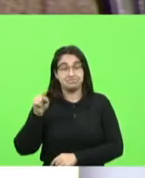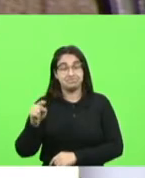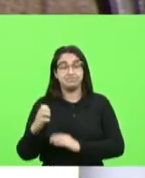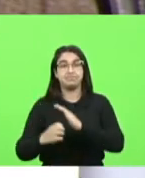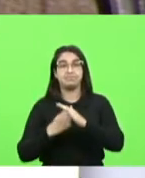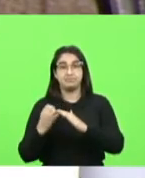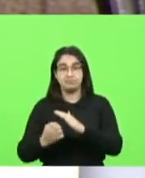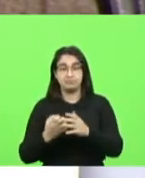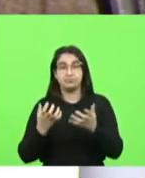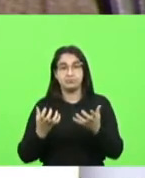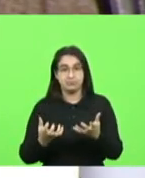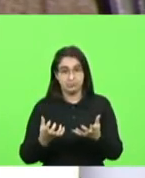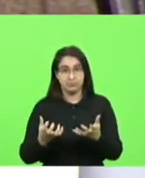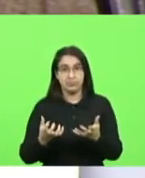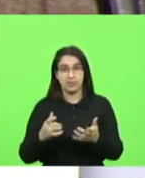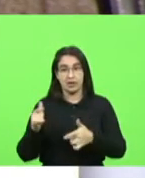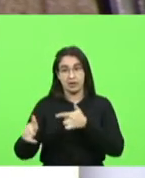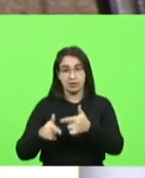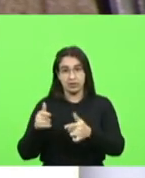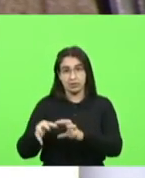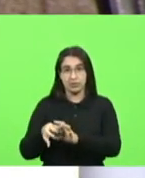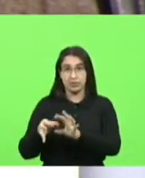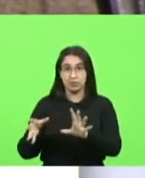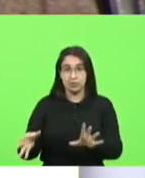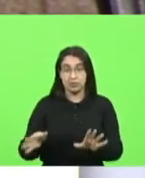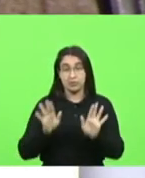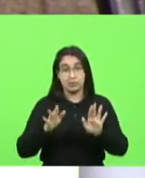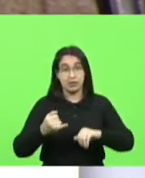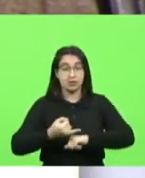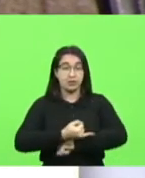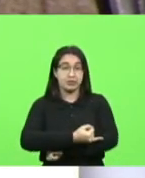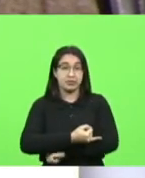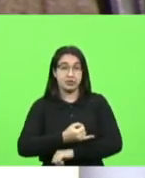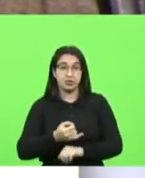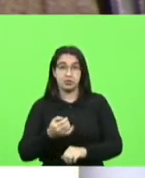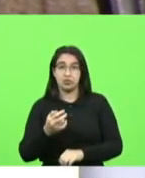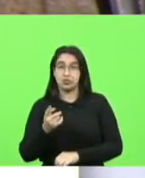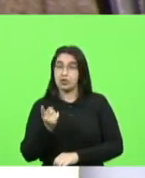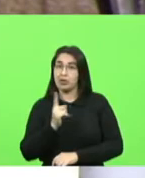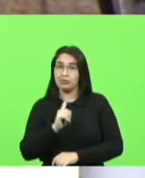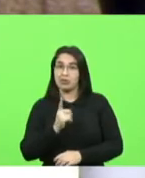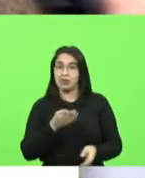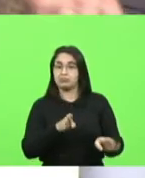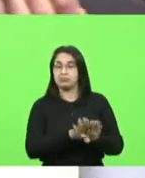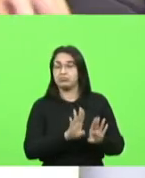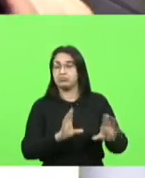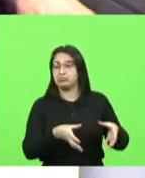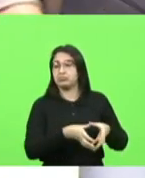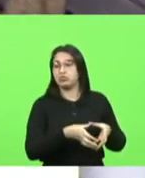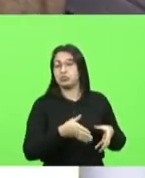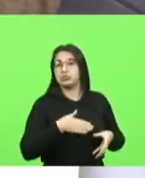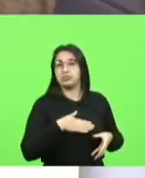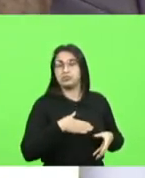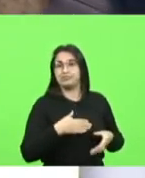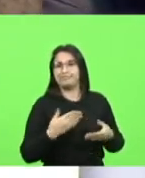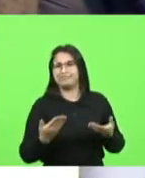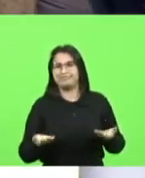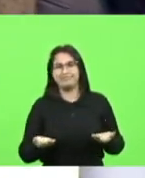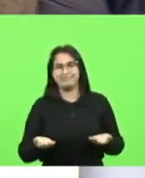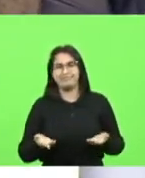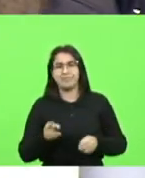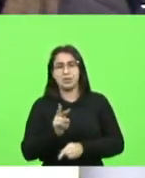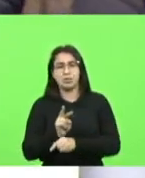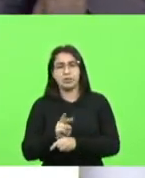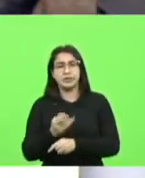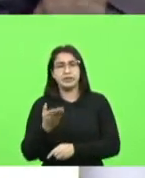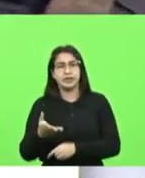ofertadas infelizmente a secretaria de infraestrutura não permite não abre o mercado e não bastasse só proteger esse